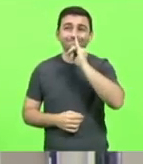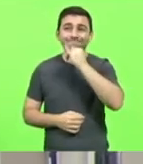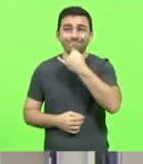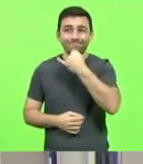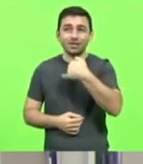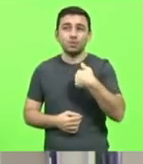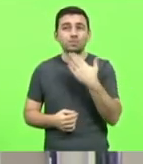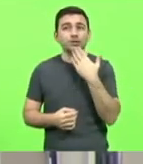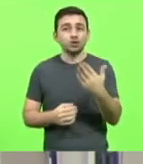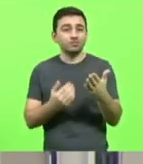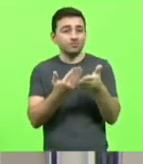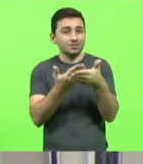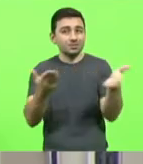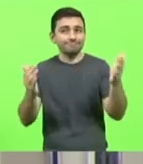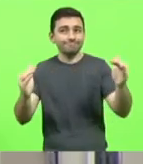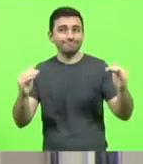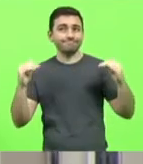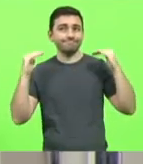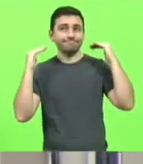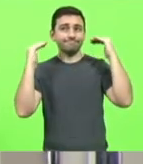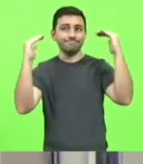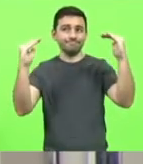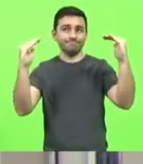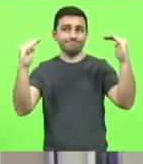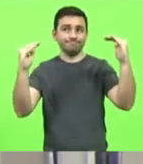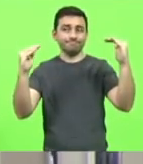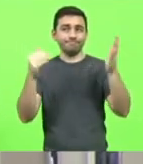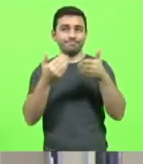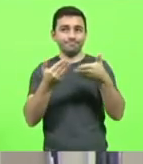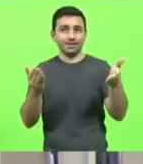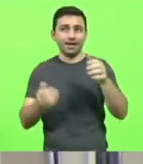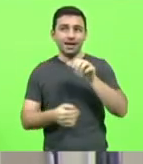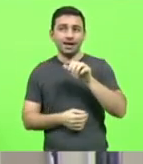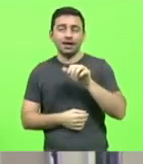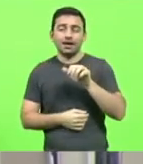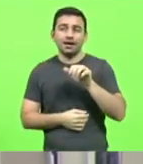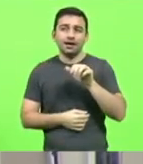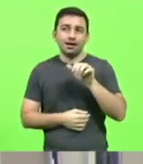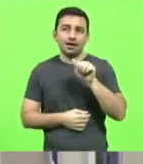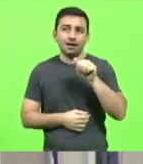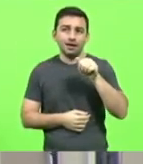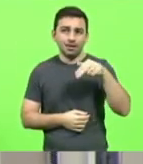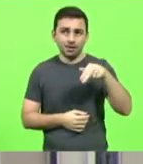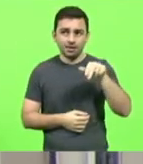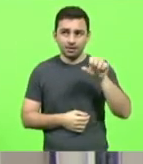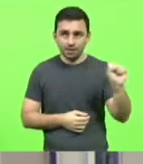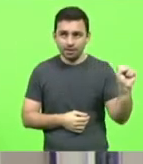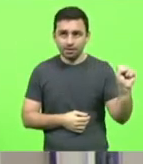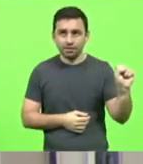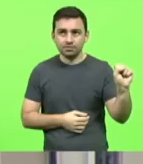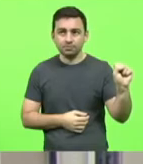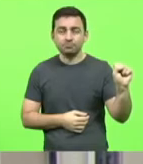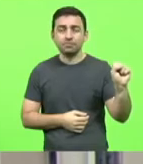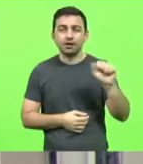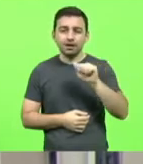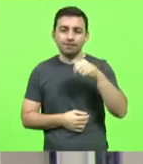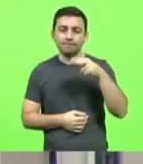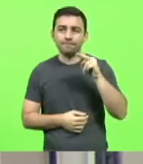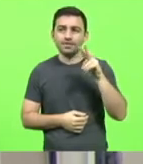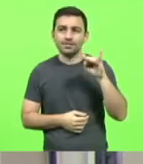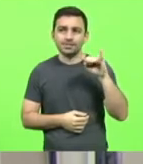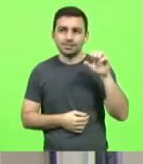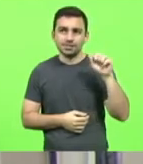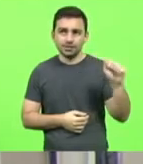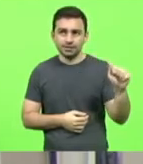um apelo aqui para as autoridades, principalmente para a Agência Nacional de Vigilância Sanitária, a nossa Anvisa. O